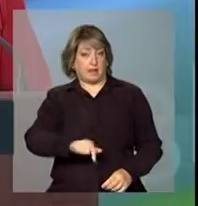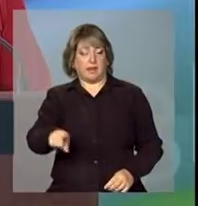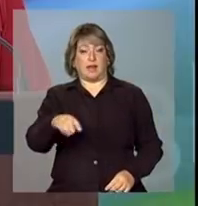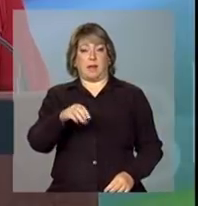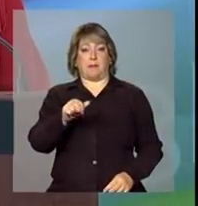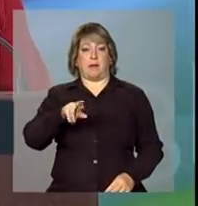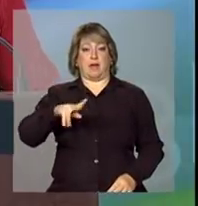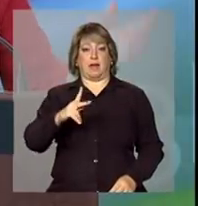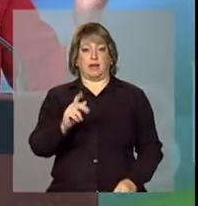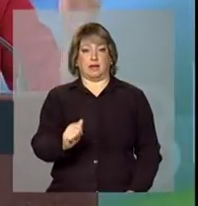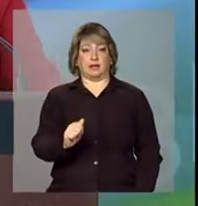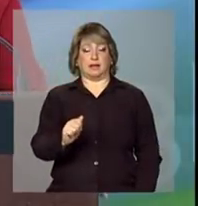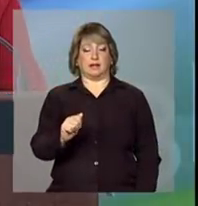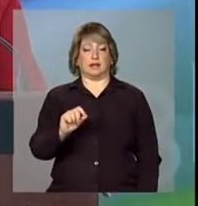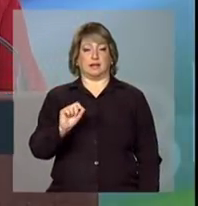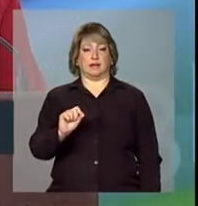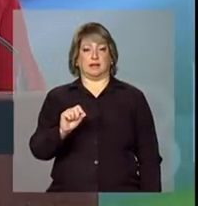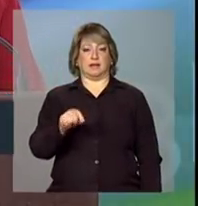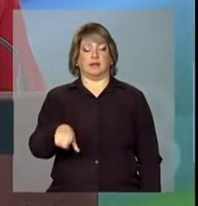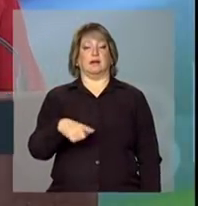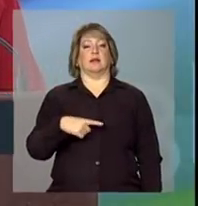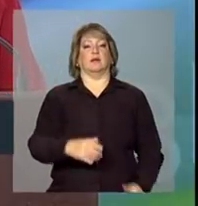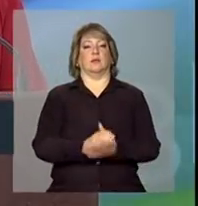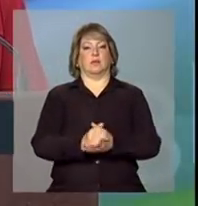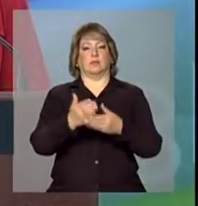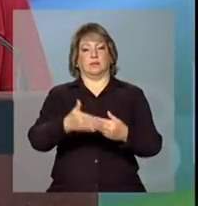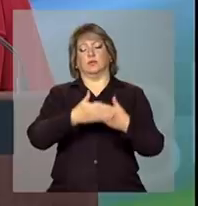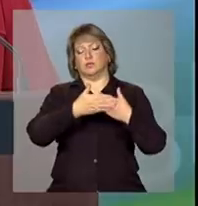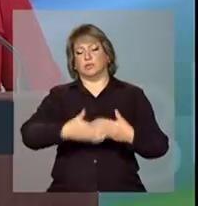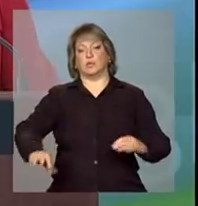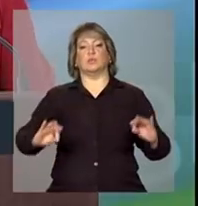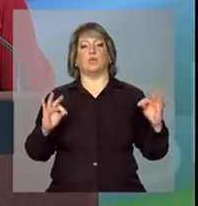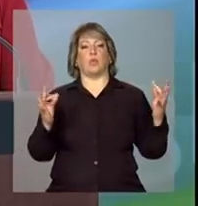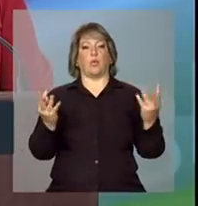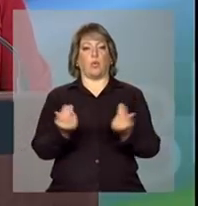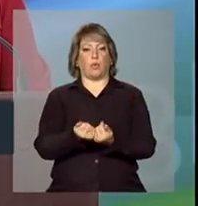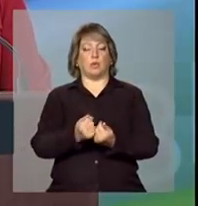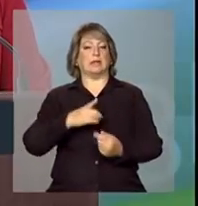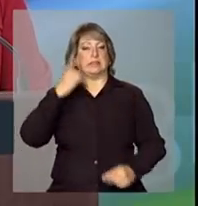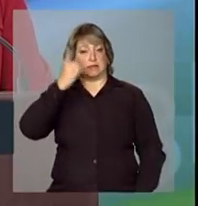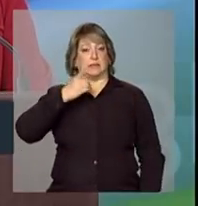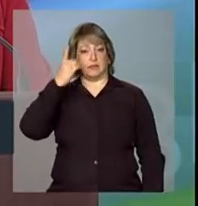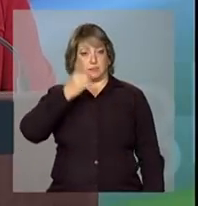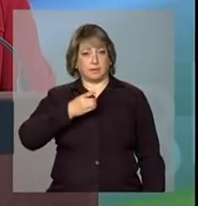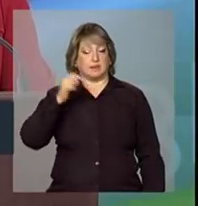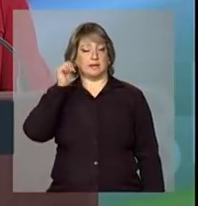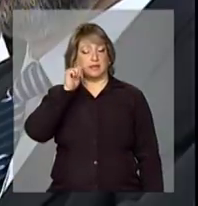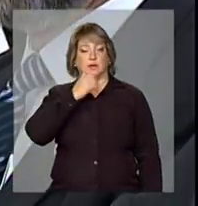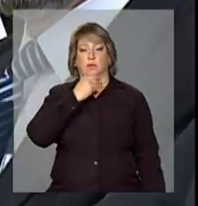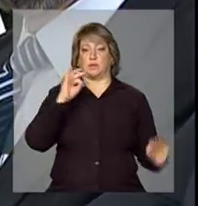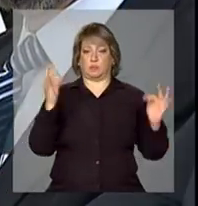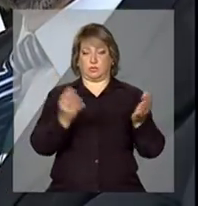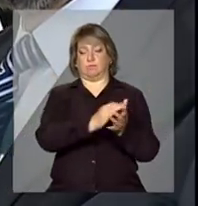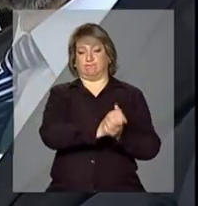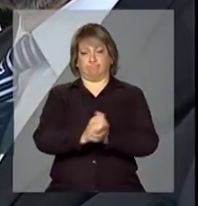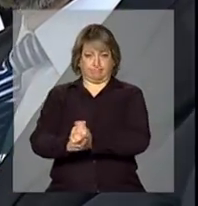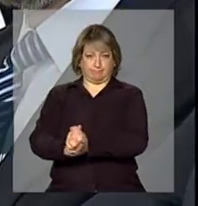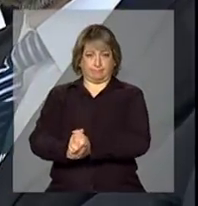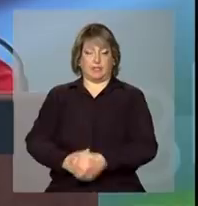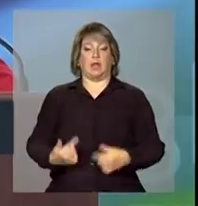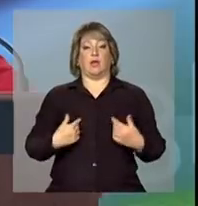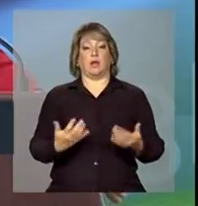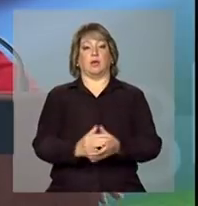Marinha Raup. Através da Marinha Raup eu cumprimento todos os deputados e as deputadas. Queria